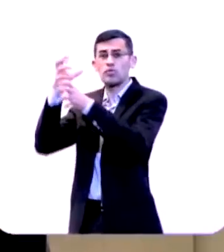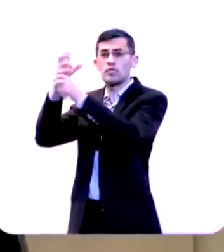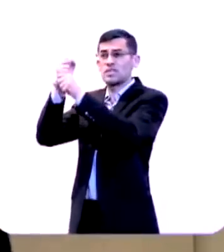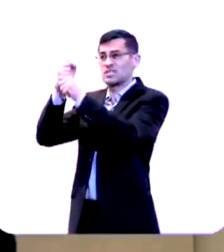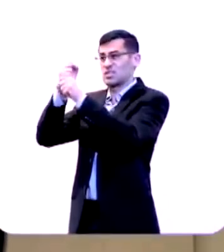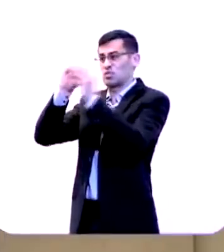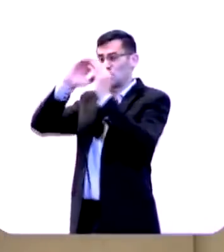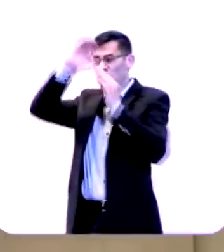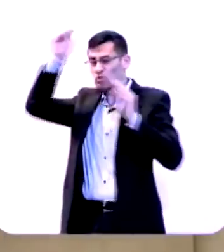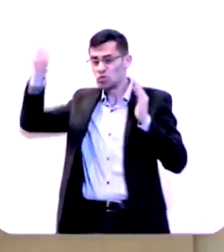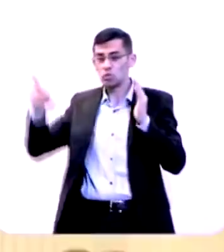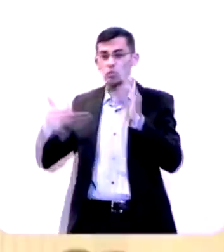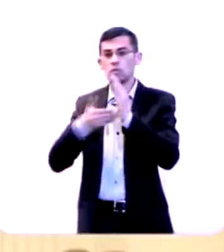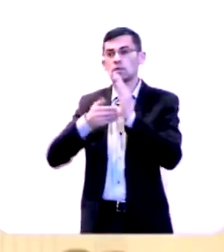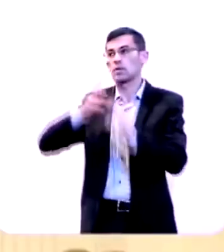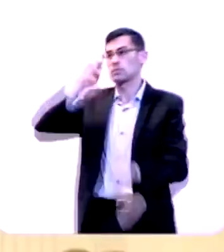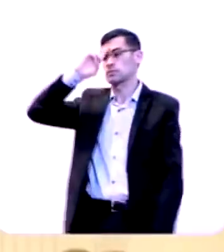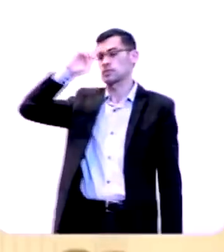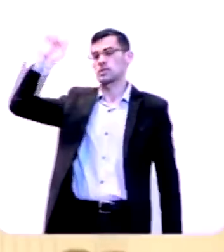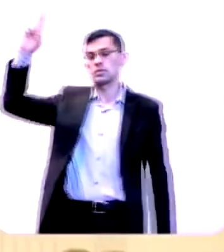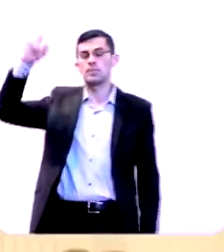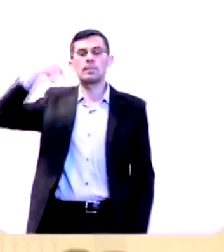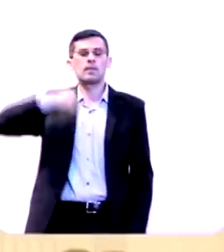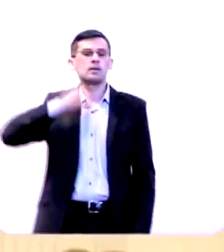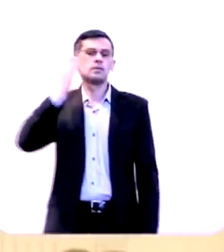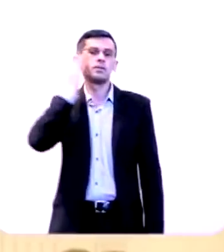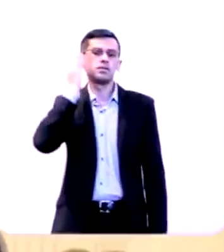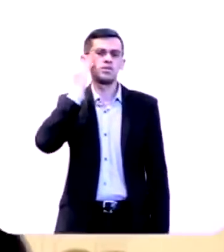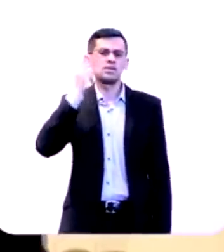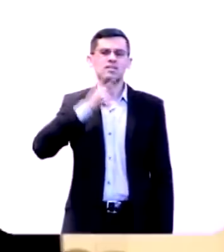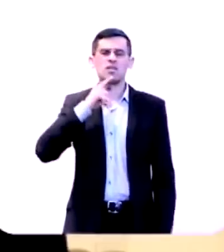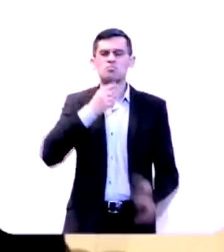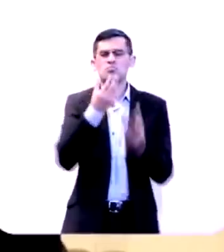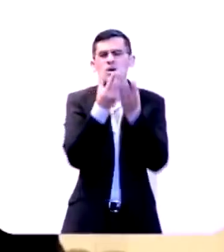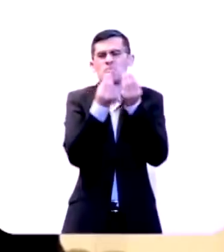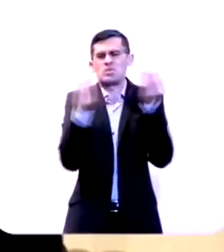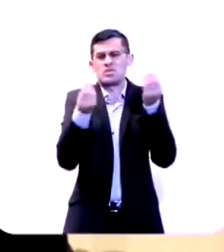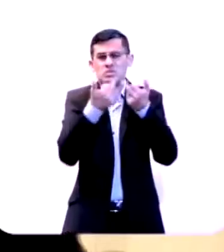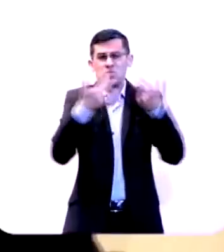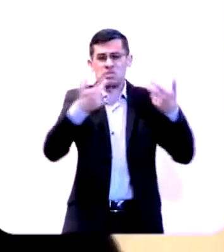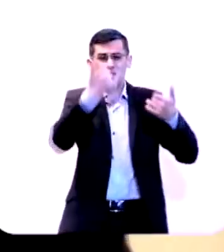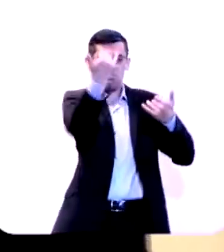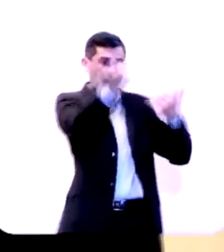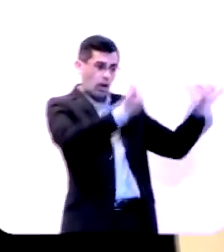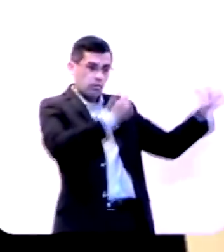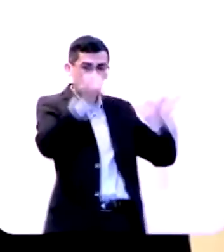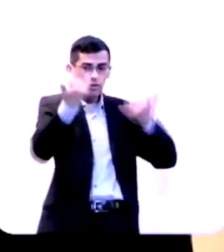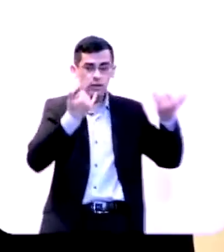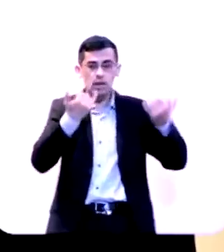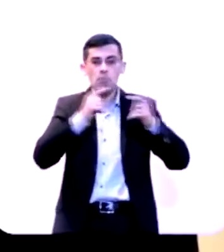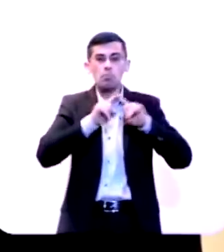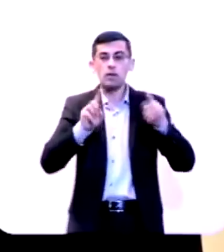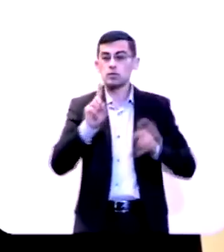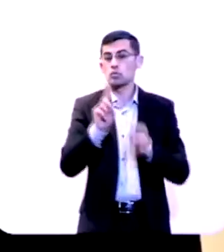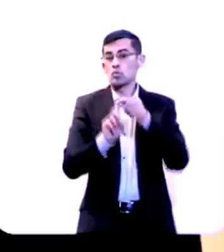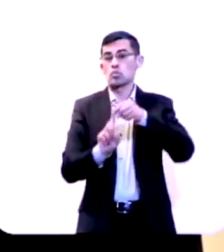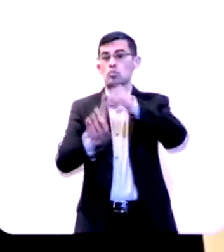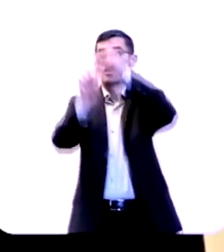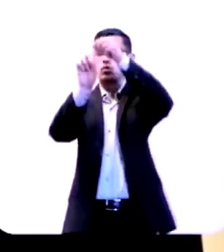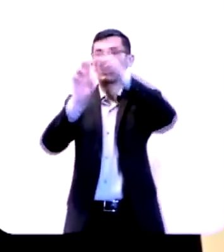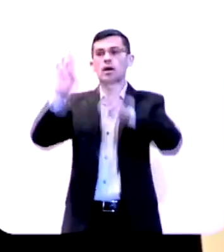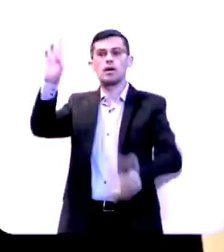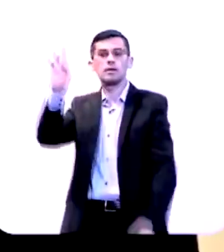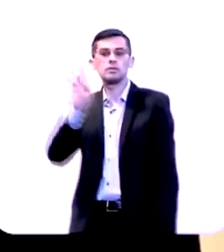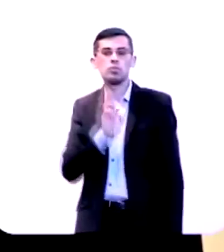total do Senhor eu sei que há tantas vozes em seu coração mas uma só é a resposta